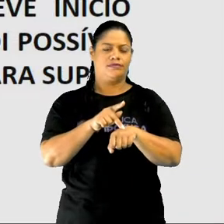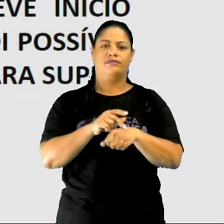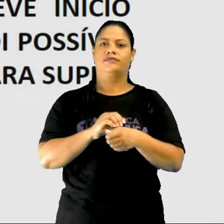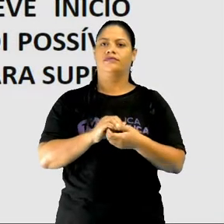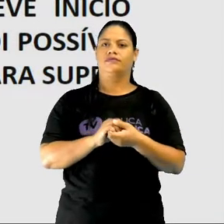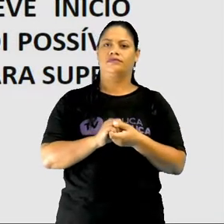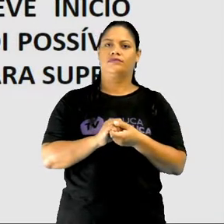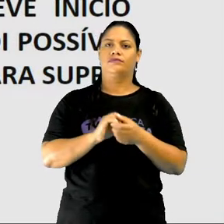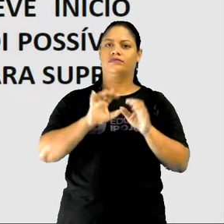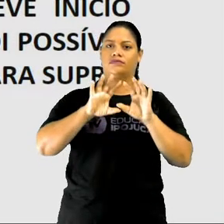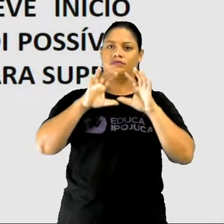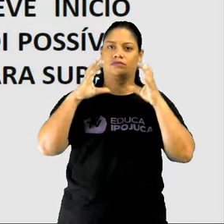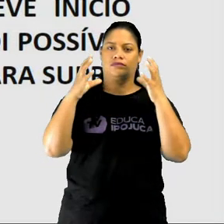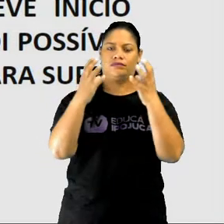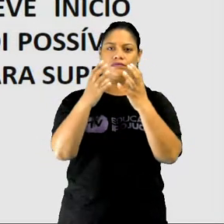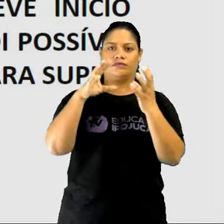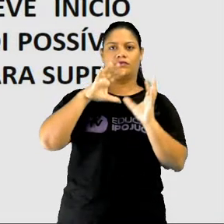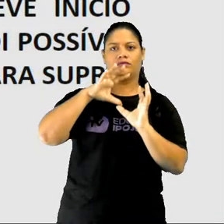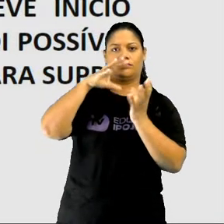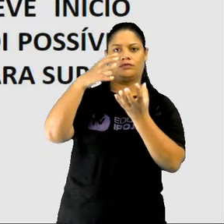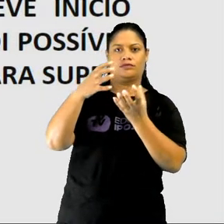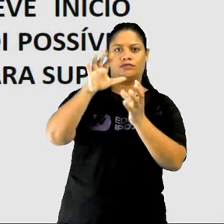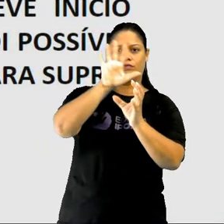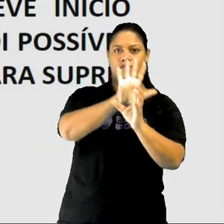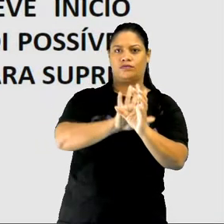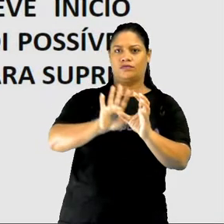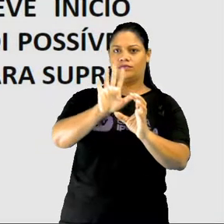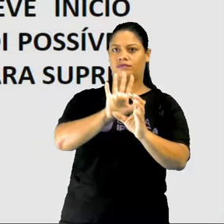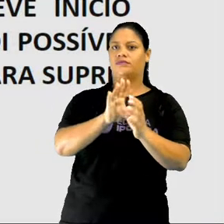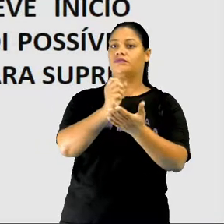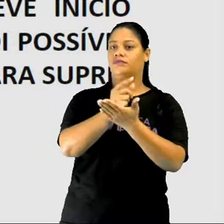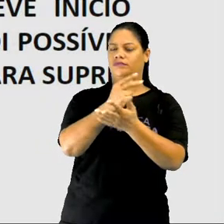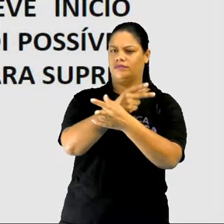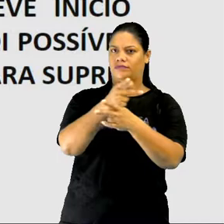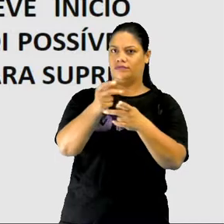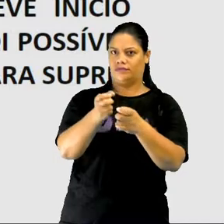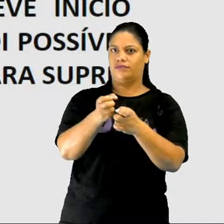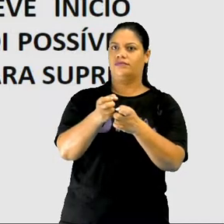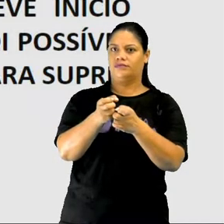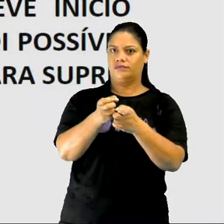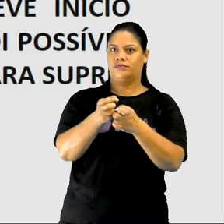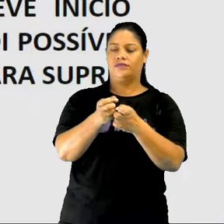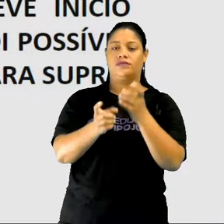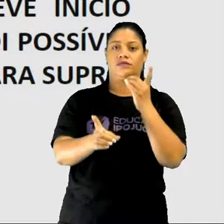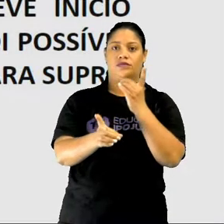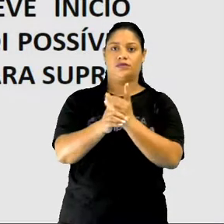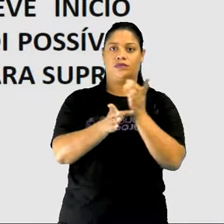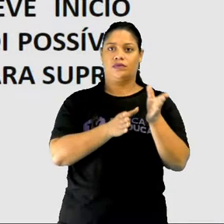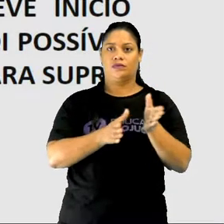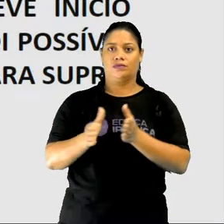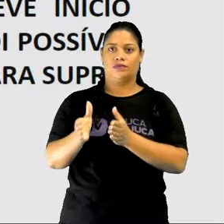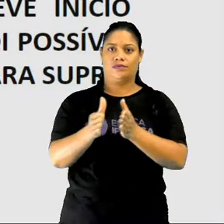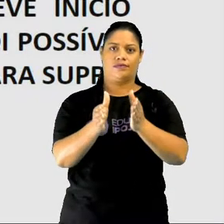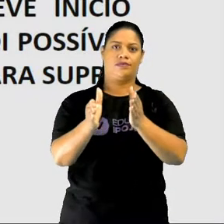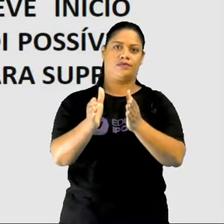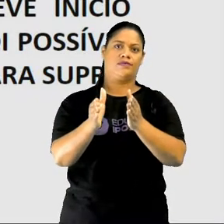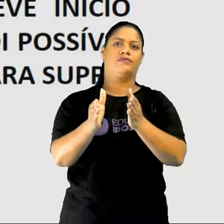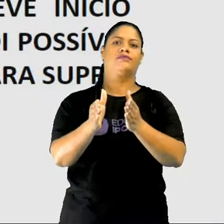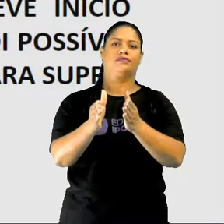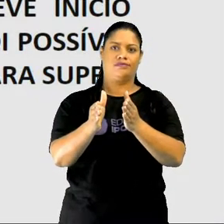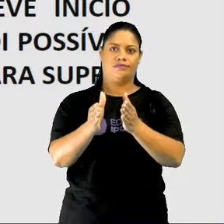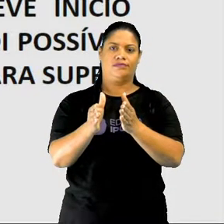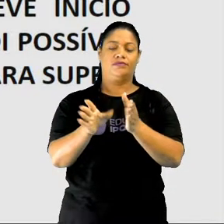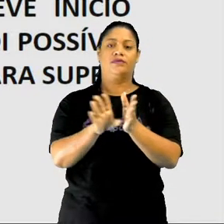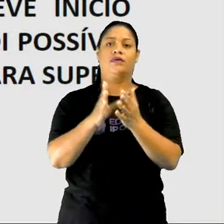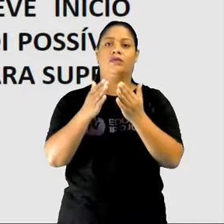compravam muito mercadorias. Por isso, o interesse deles de buscar o caminho das Índias, de chegar até lá através das